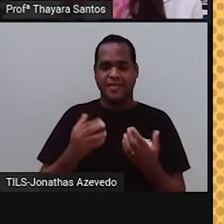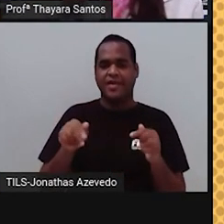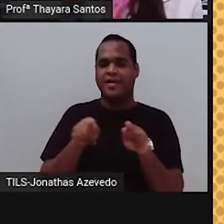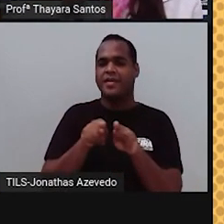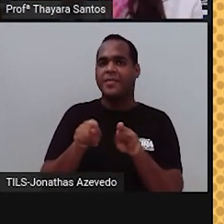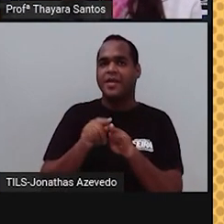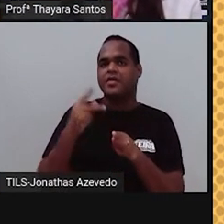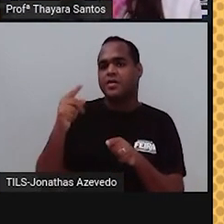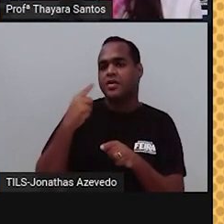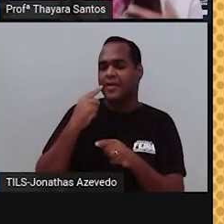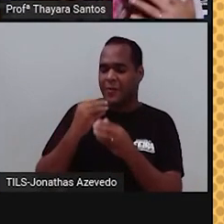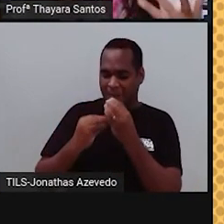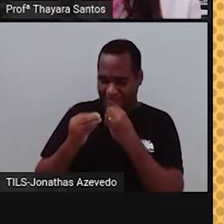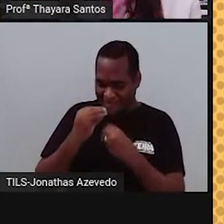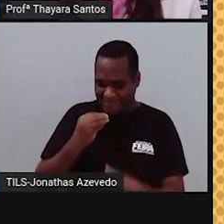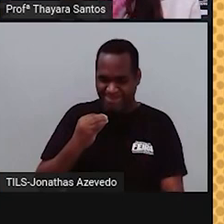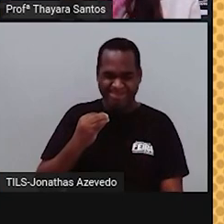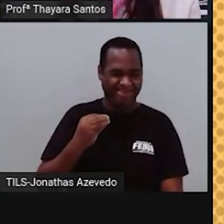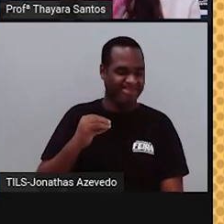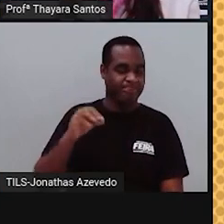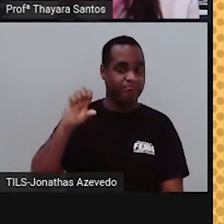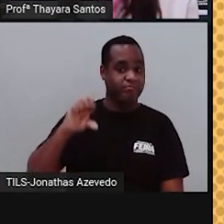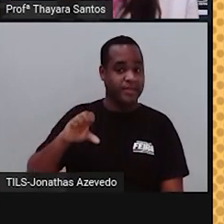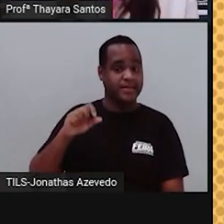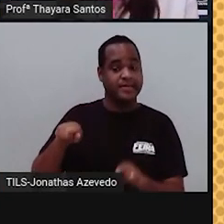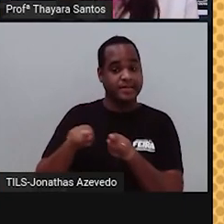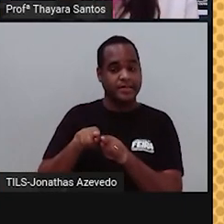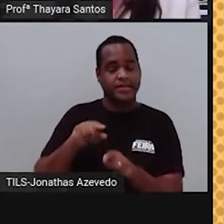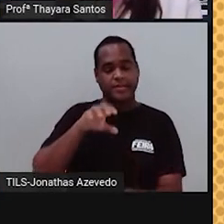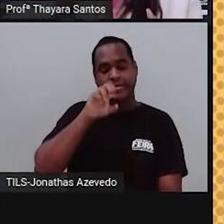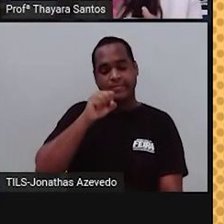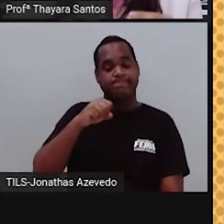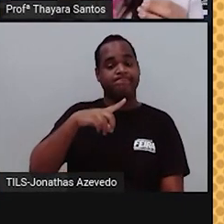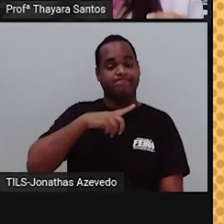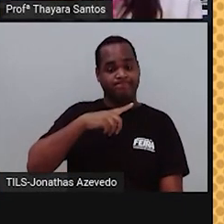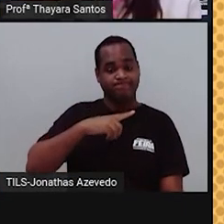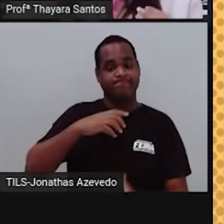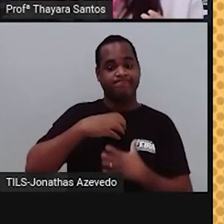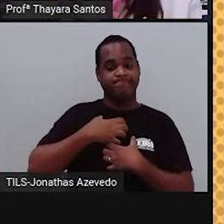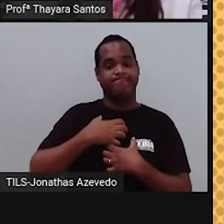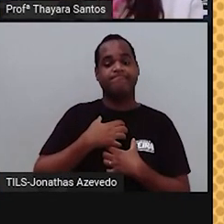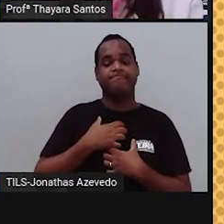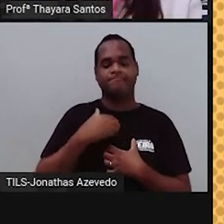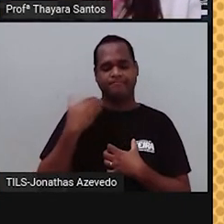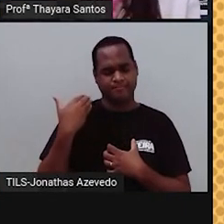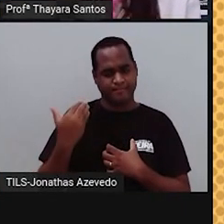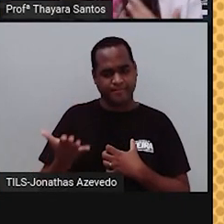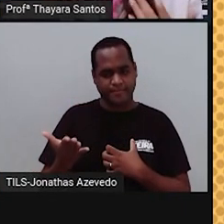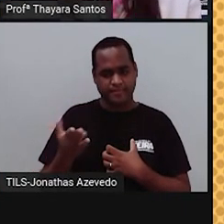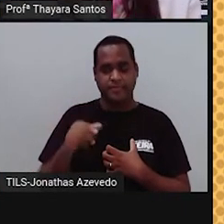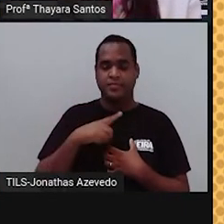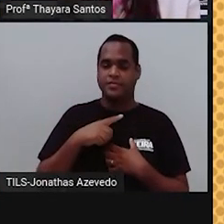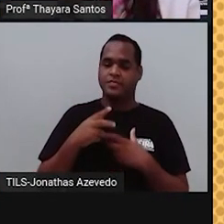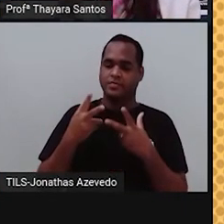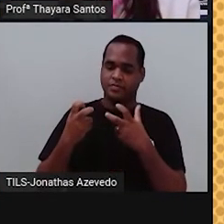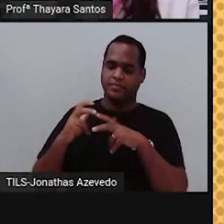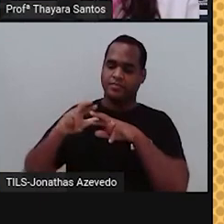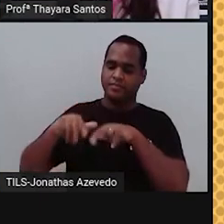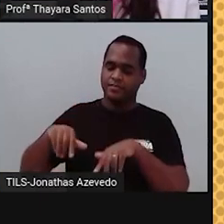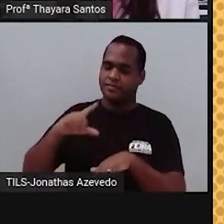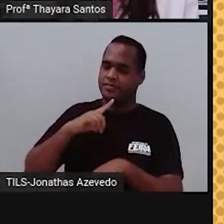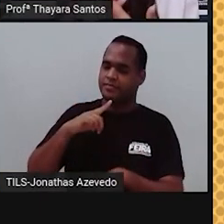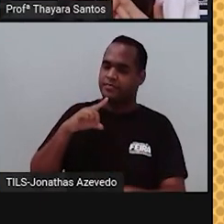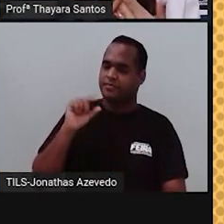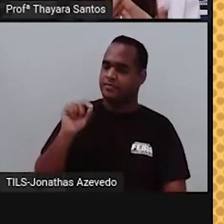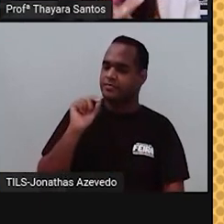de uma comida que está estragada, isso aí é captado pelos nossos sentidos. Então, esses sentidos, eles servem como alertas para a gente, né?